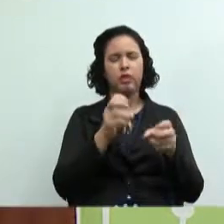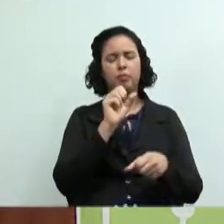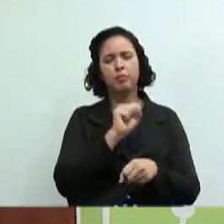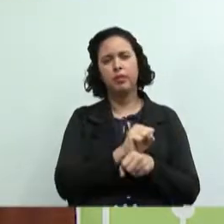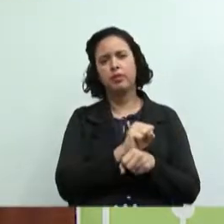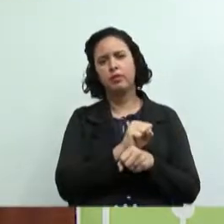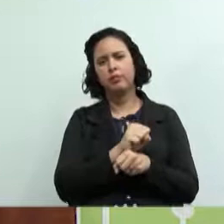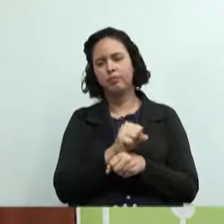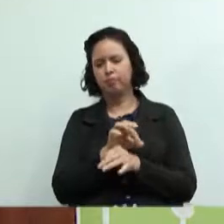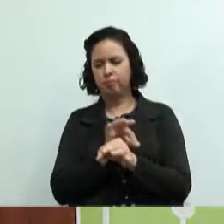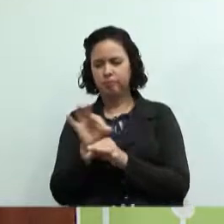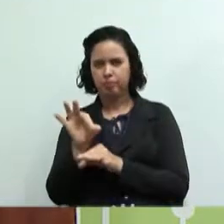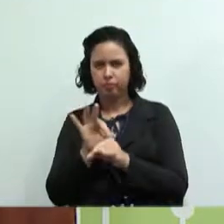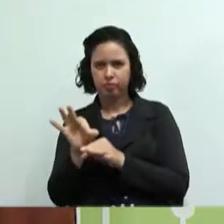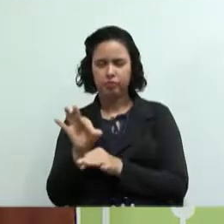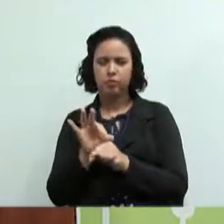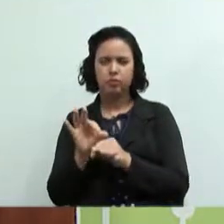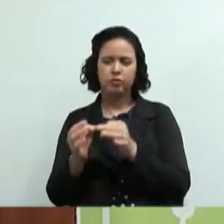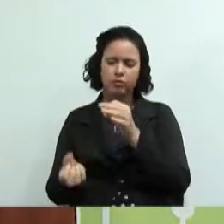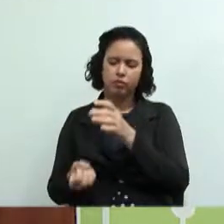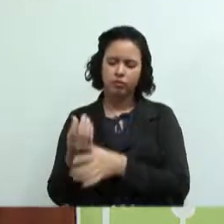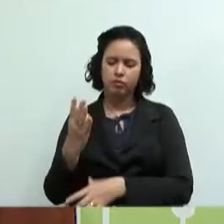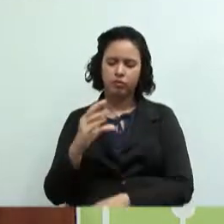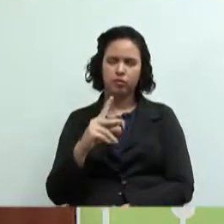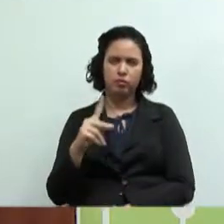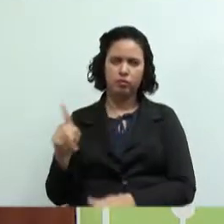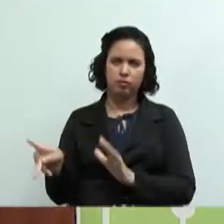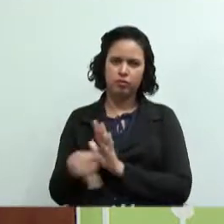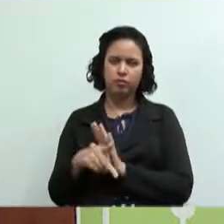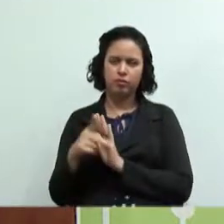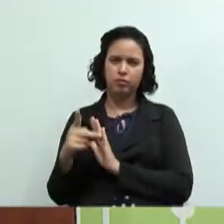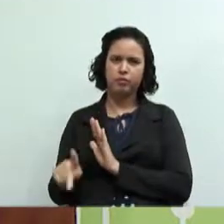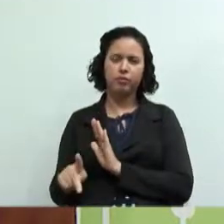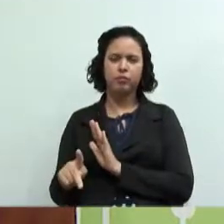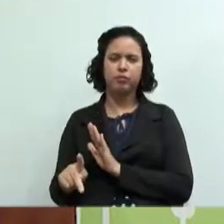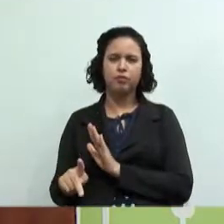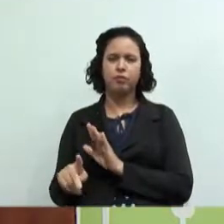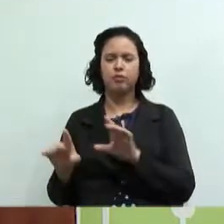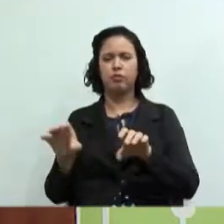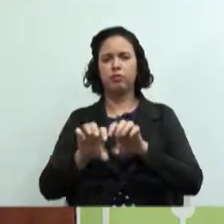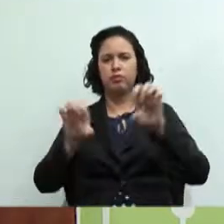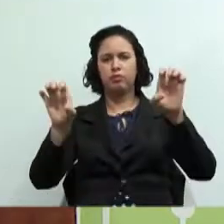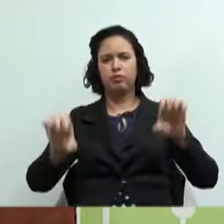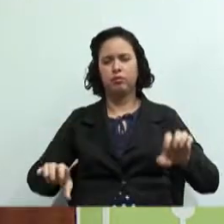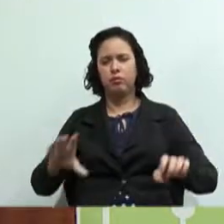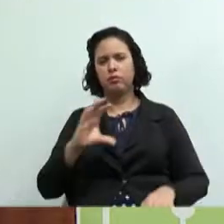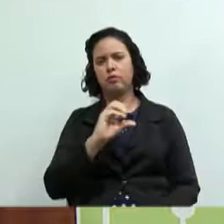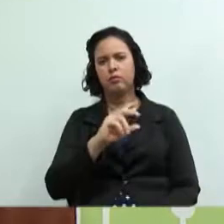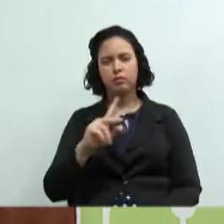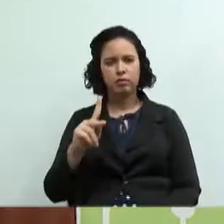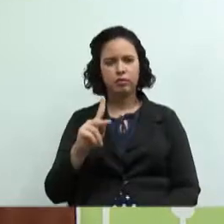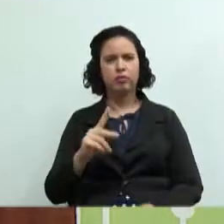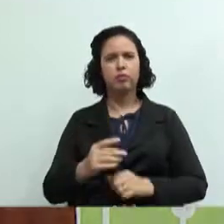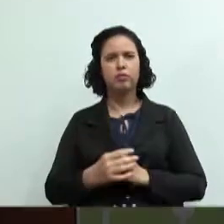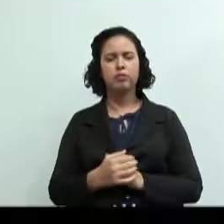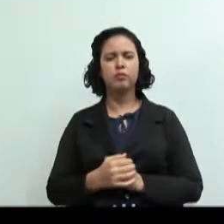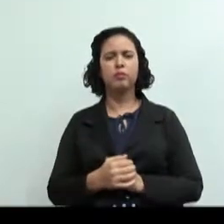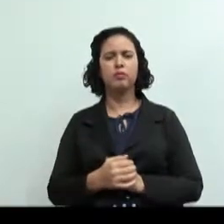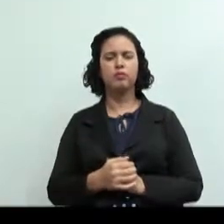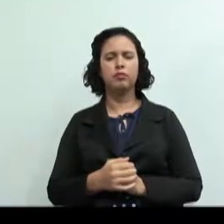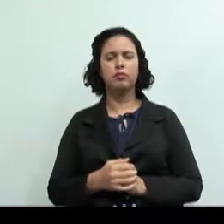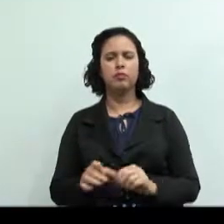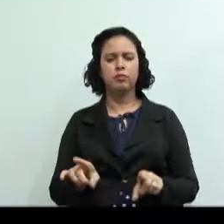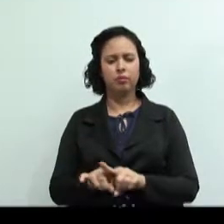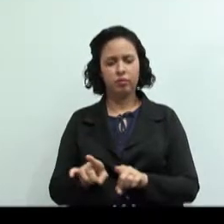e resolvem sair da firma e montar sua firma própria numa estrutura de cooperativa. E quando um